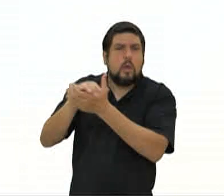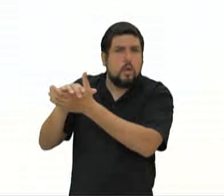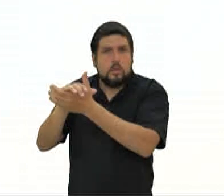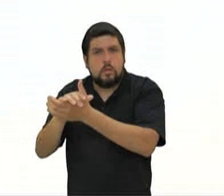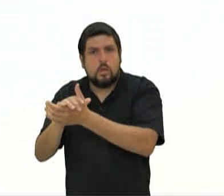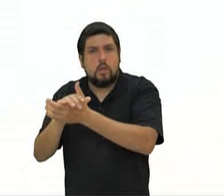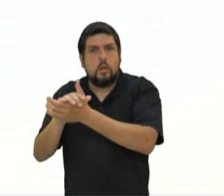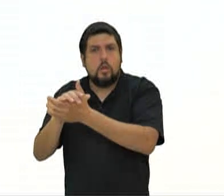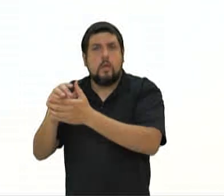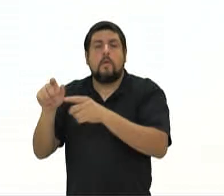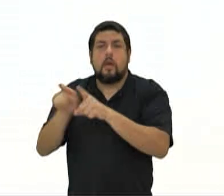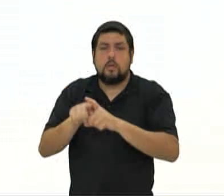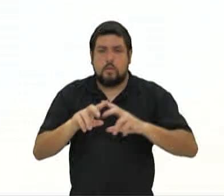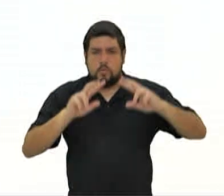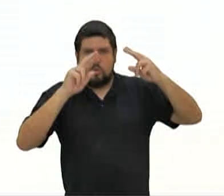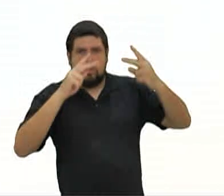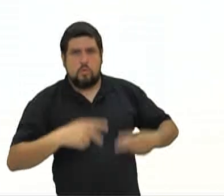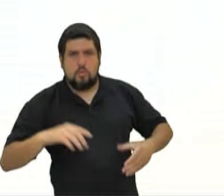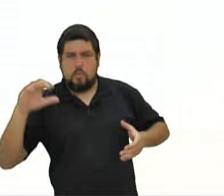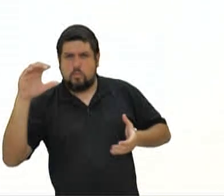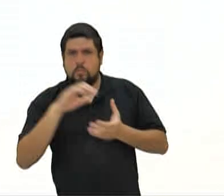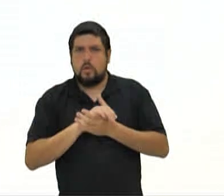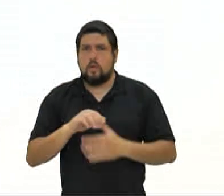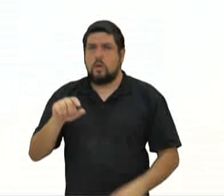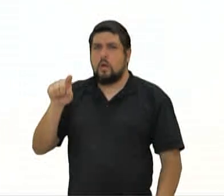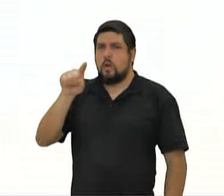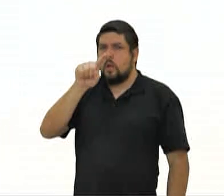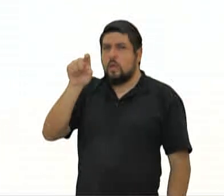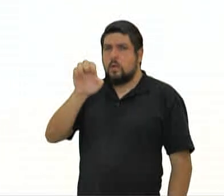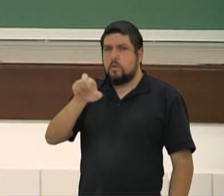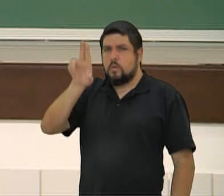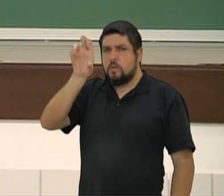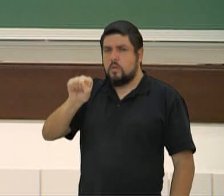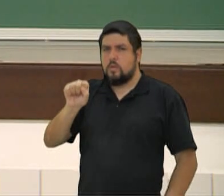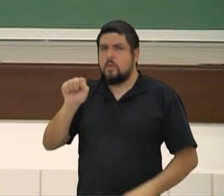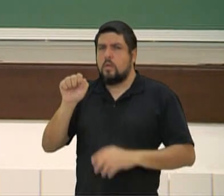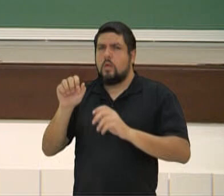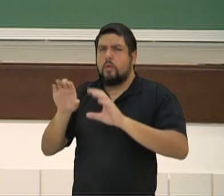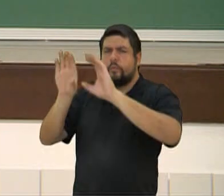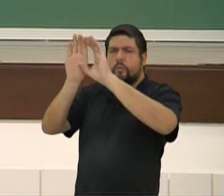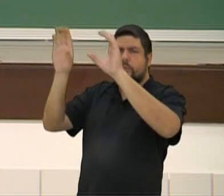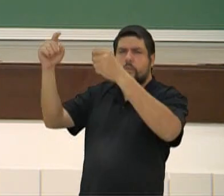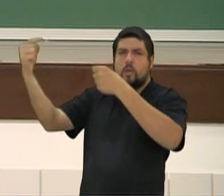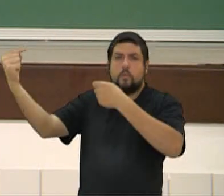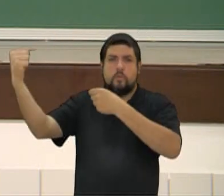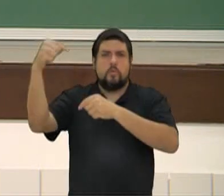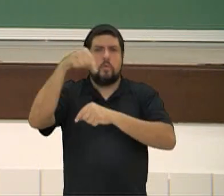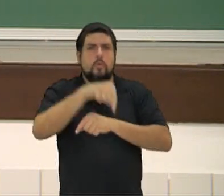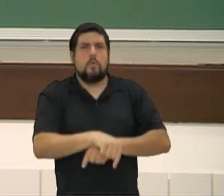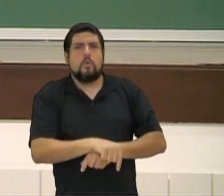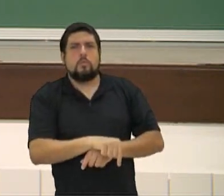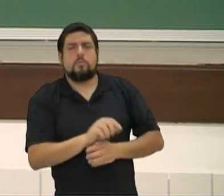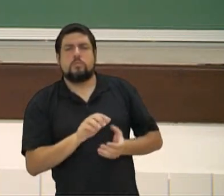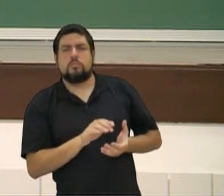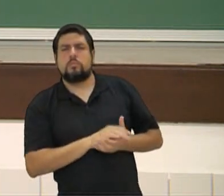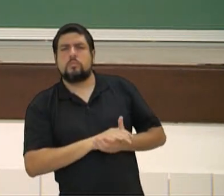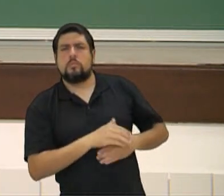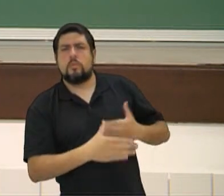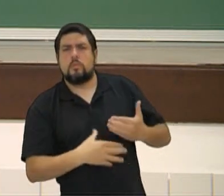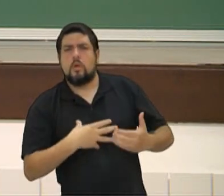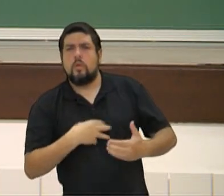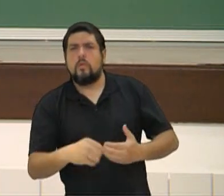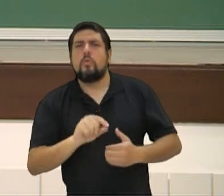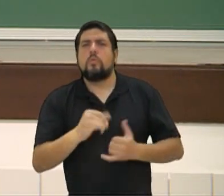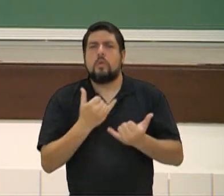não só entre os deuses. Os deuses inclusive davam umas puladas para cá e surgiam os semideuses. Por